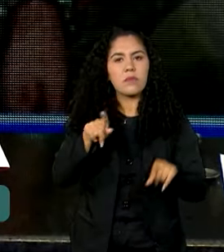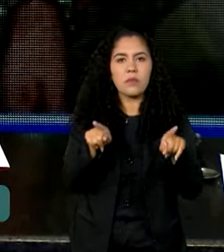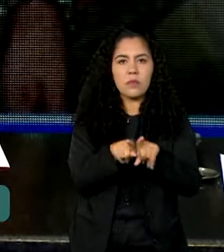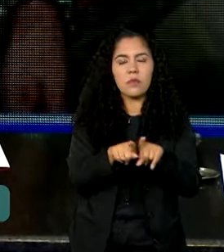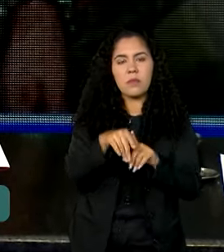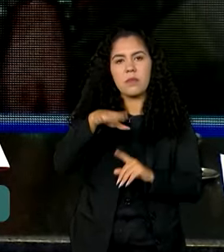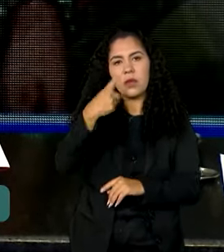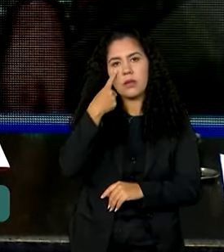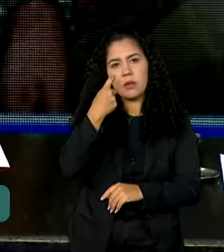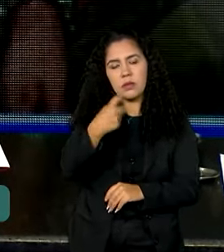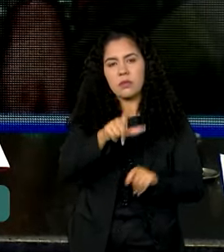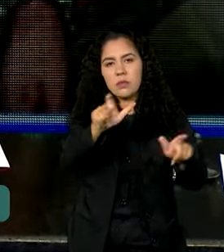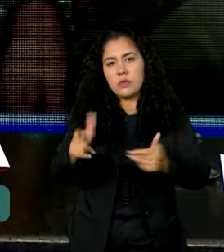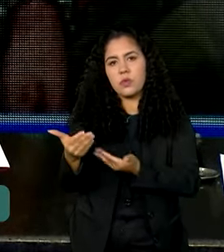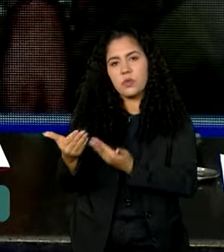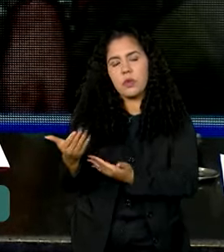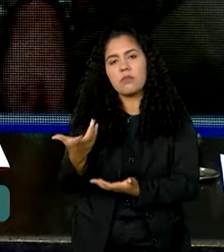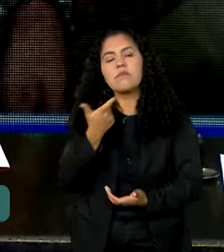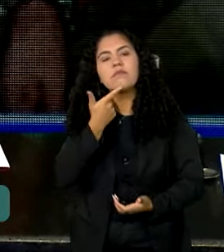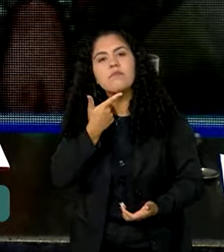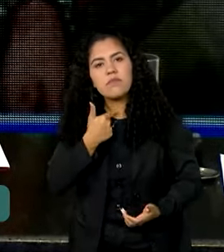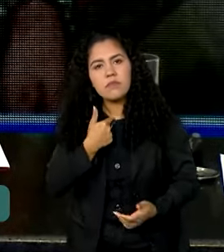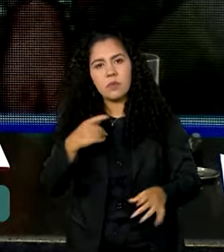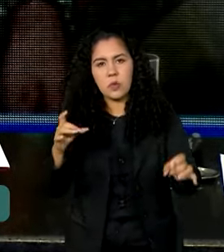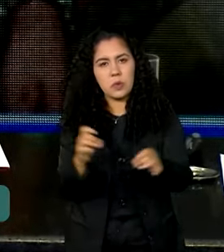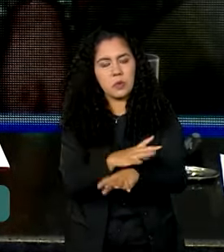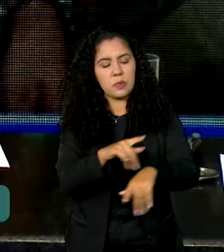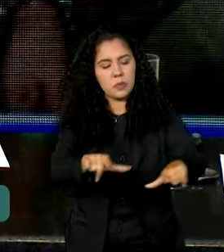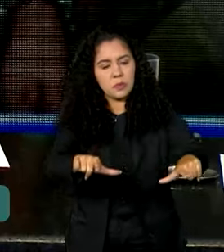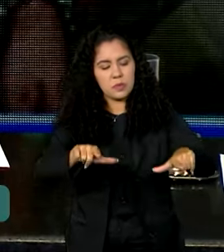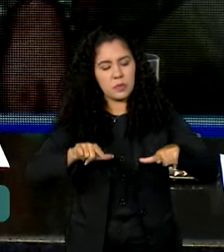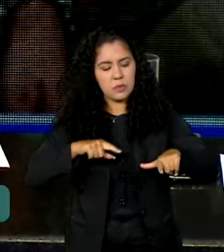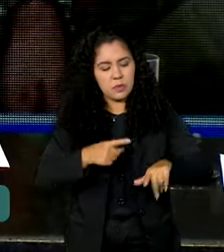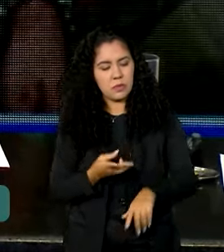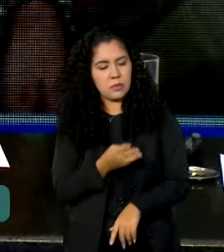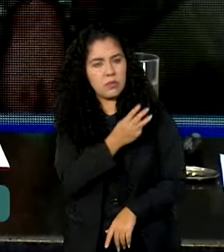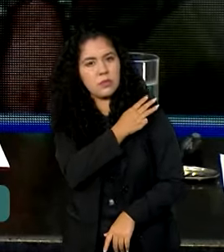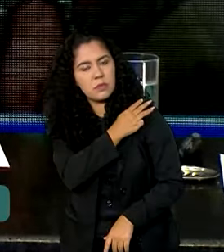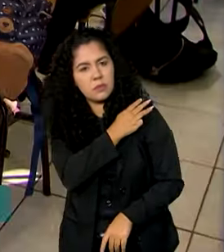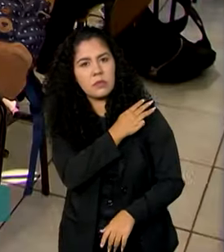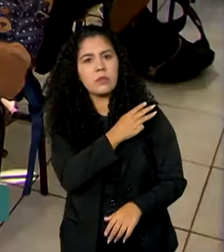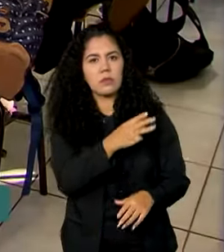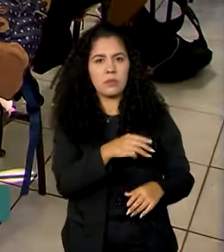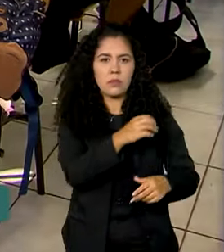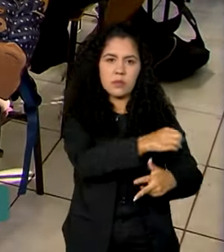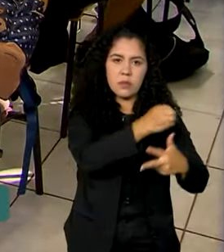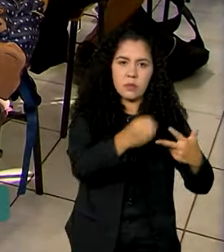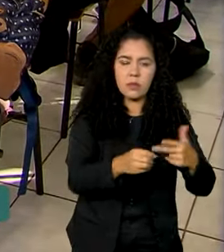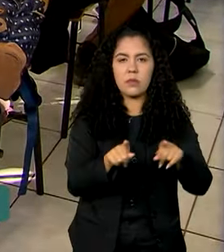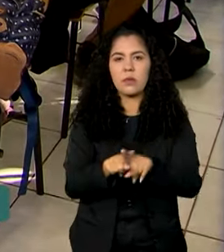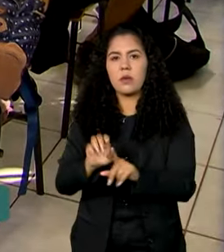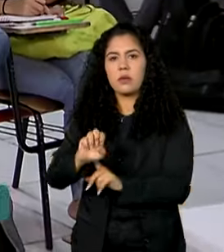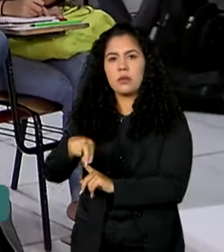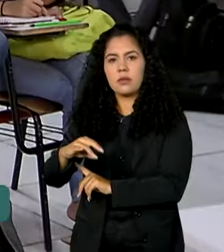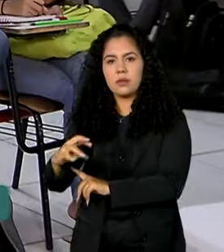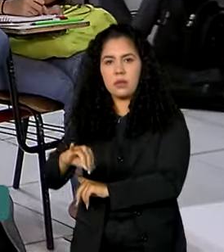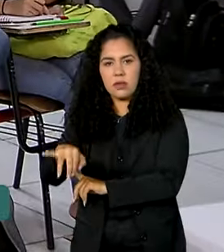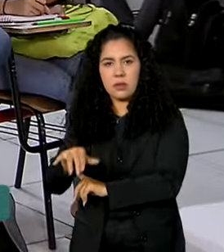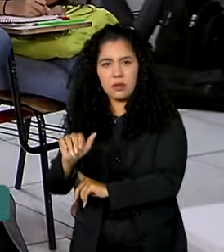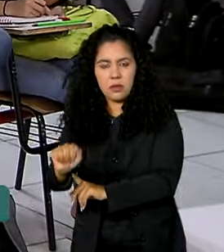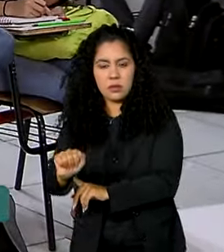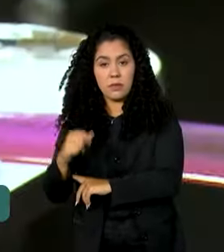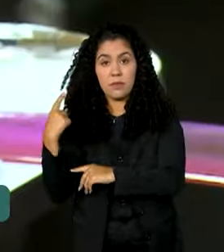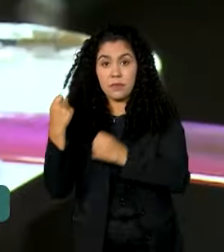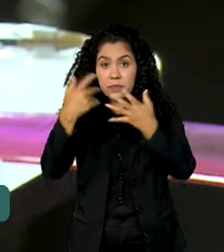interessante para os jovens que desejam certificar a conclusão do ensino médio, seja o Enem e não o Ensejam. E atenção! A